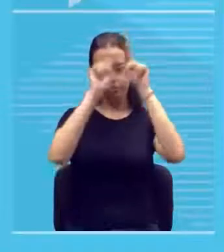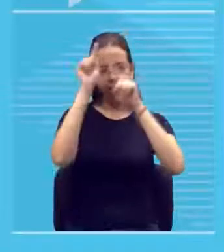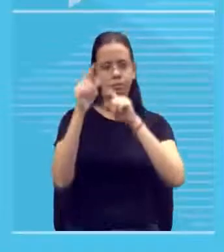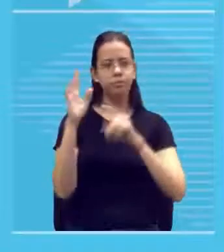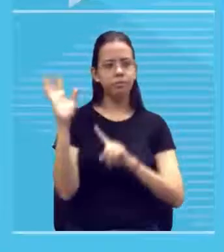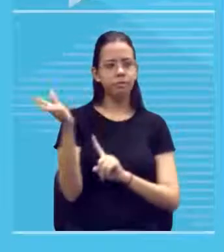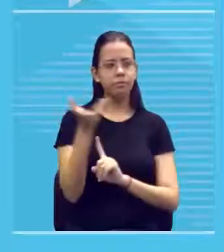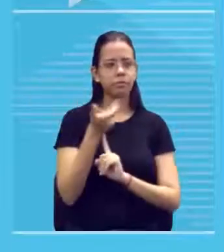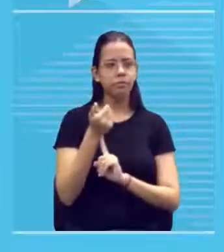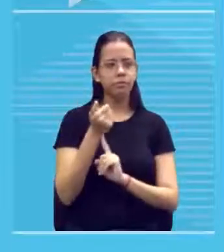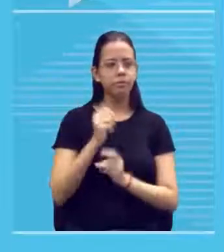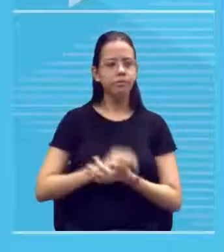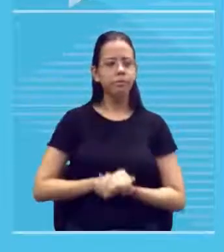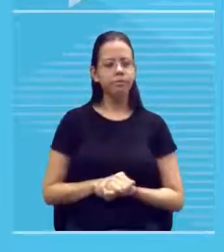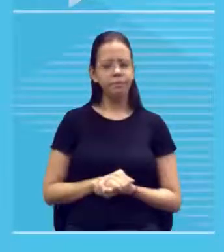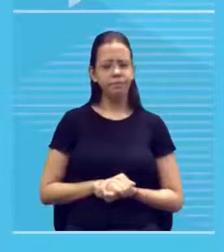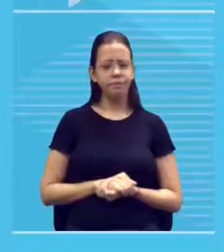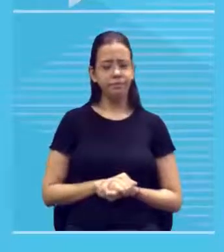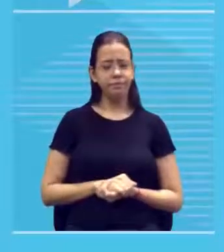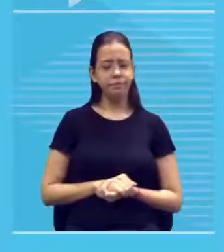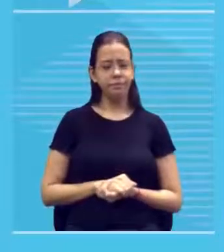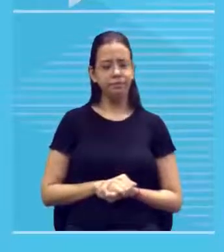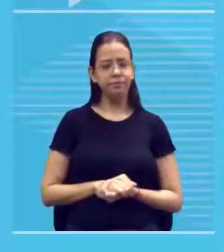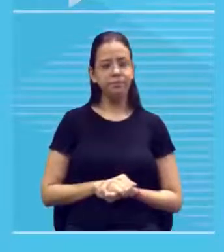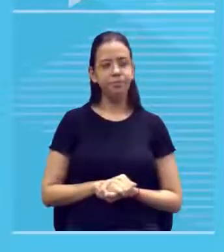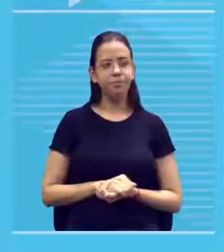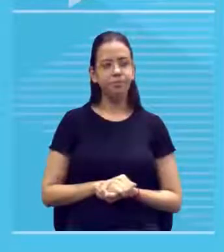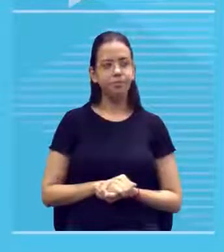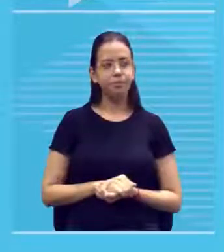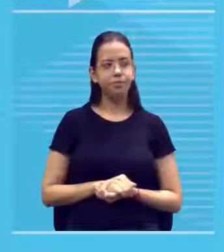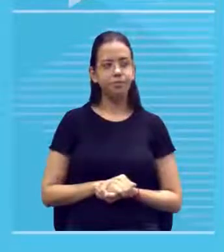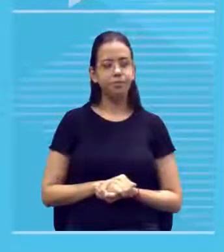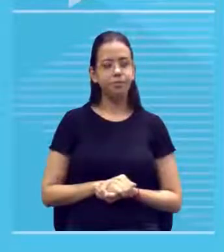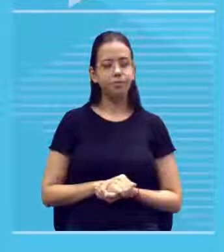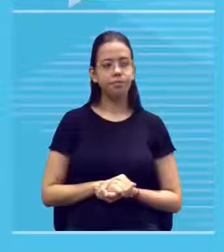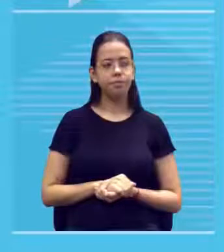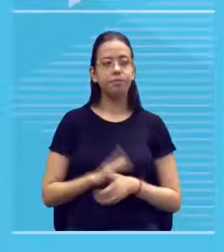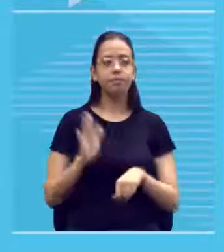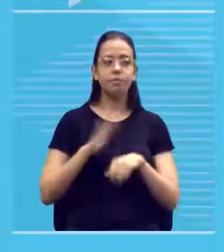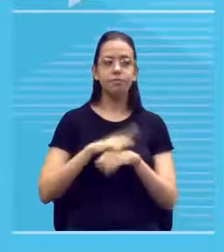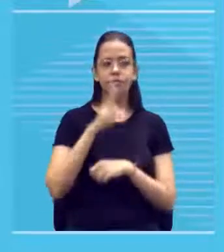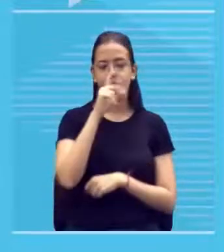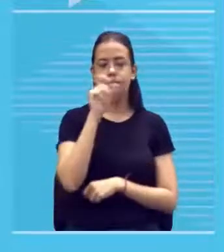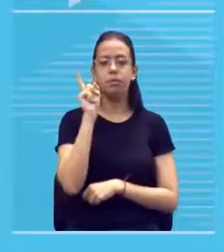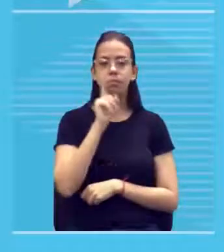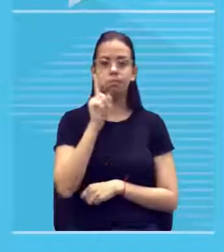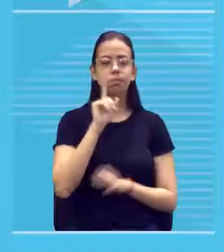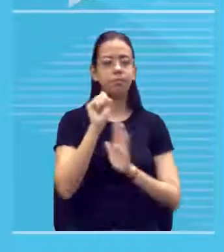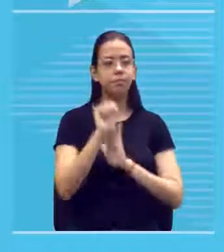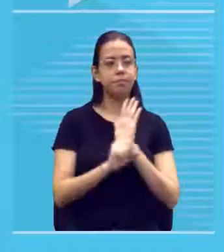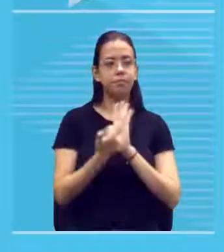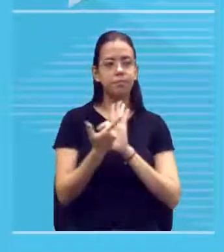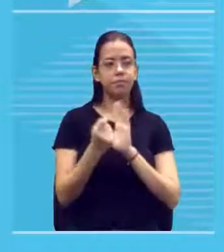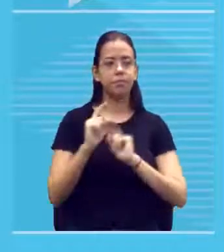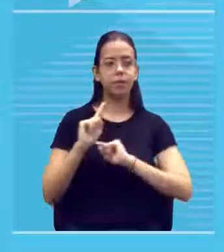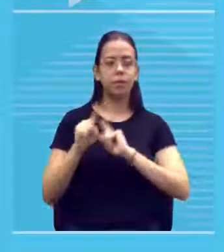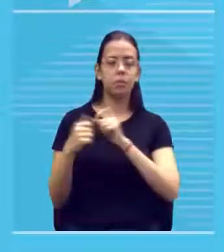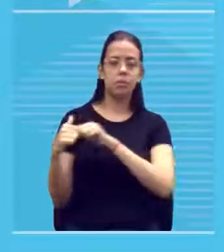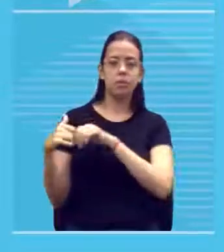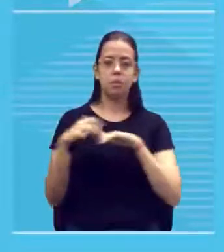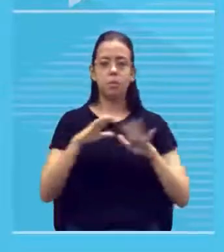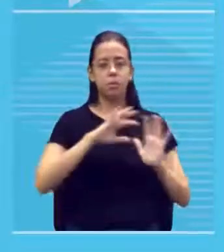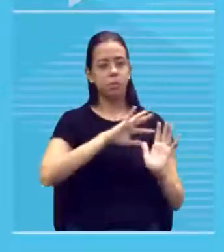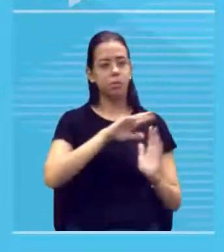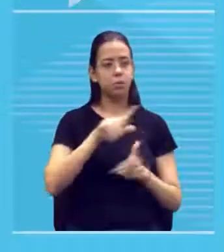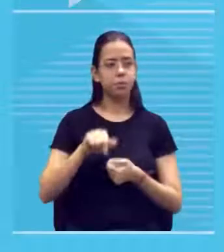esse tipo ganhou esse estilo aliás ganhou forma no século XX dos Estados Unidos e se espalhou pelo mundo é uma forma